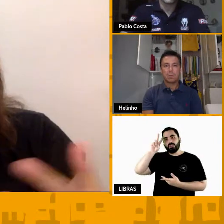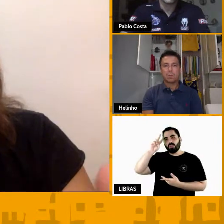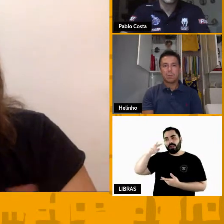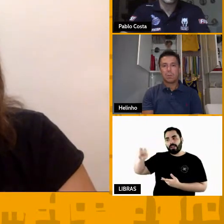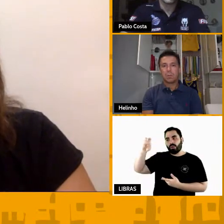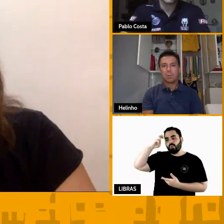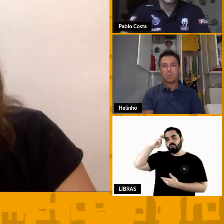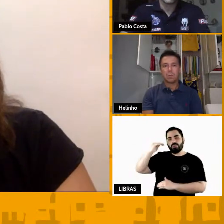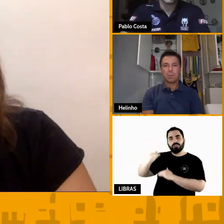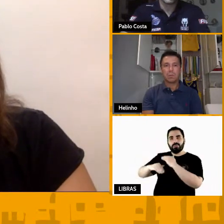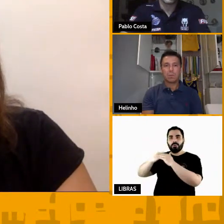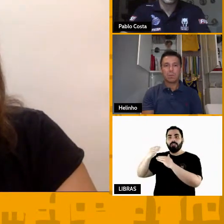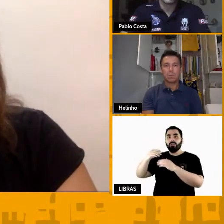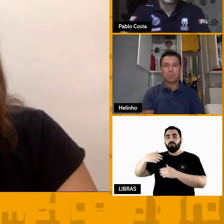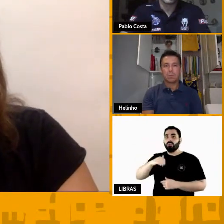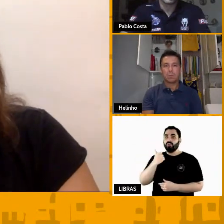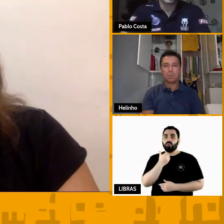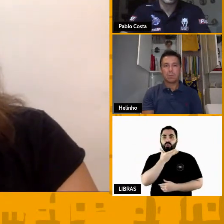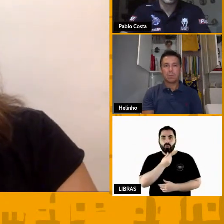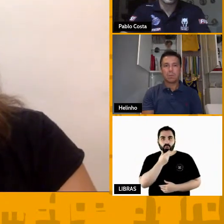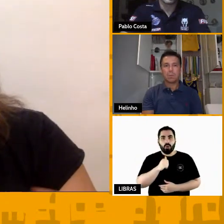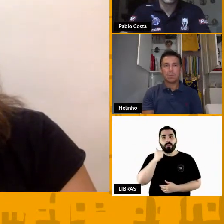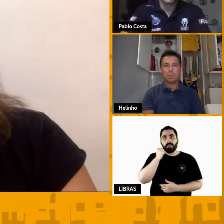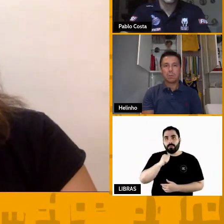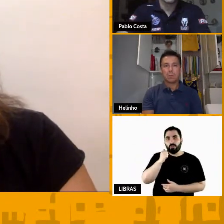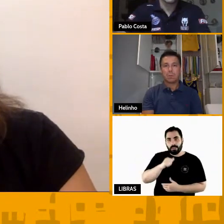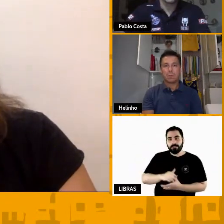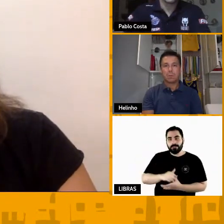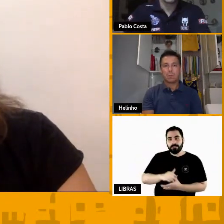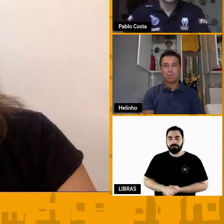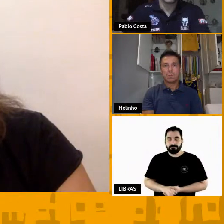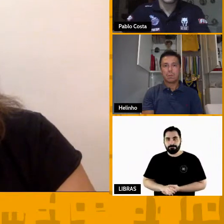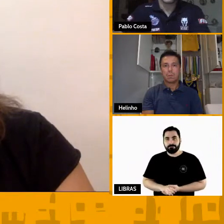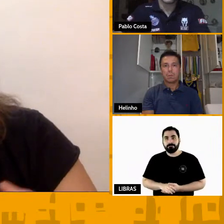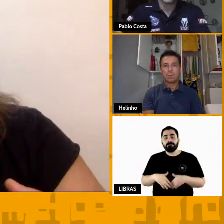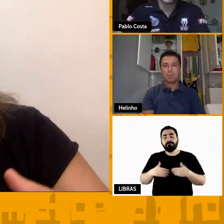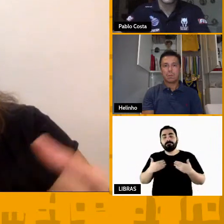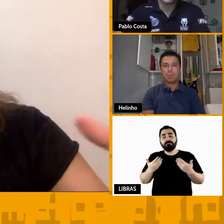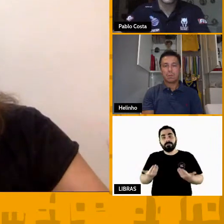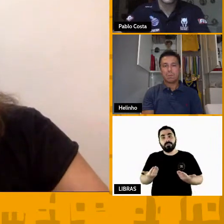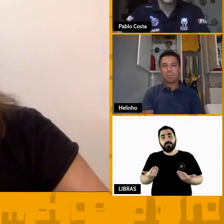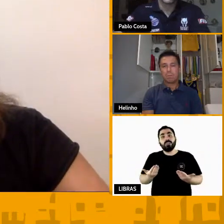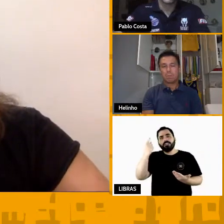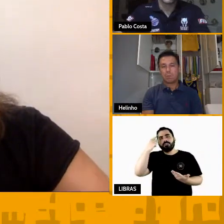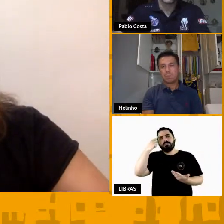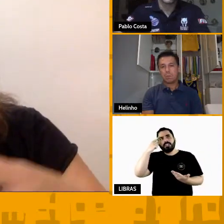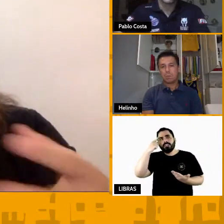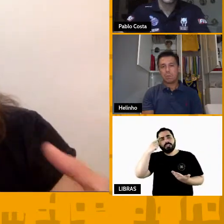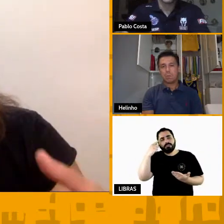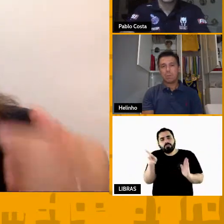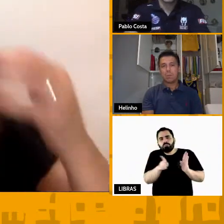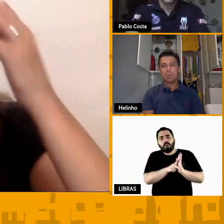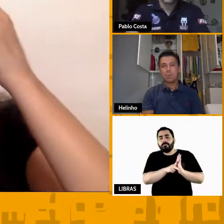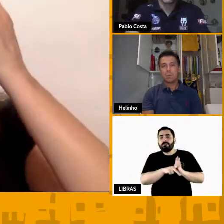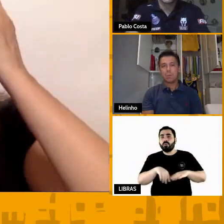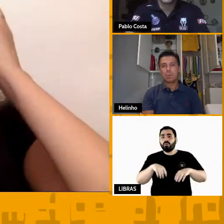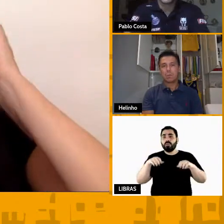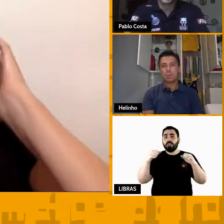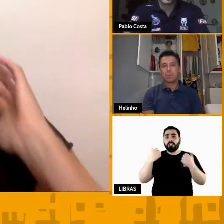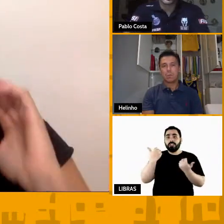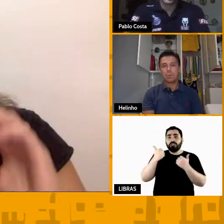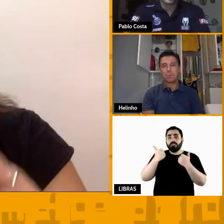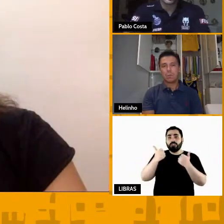dos homens, das mulheres, nesse mundo. E aí a gente pode pensar no próprio esporte também como um espaço de partilha, como um espaço que é